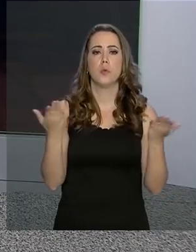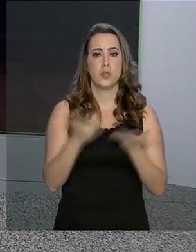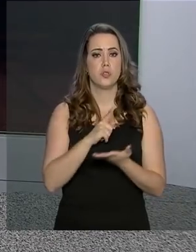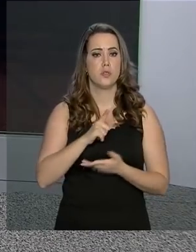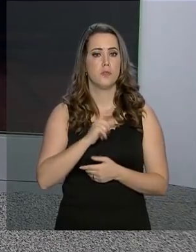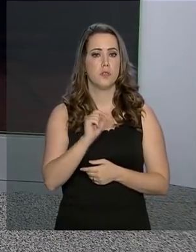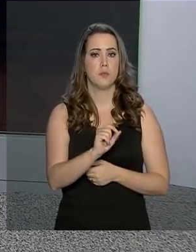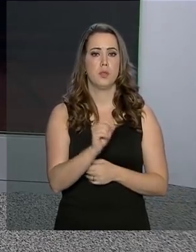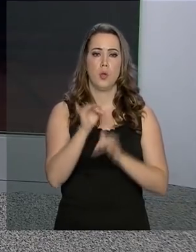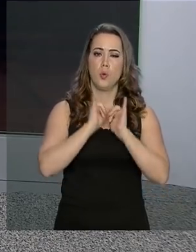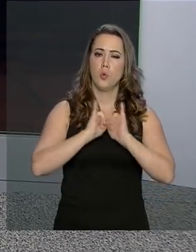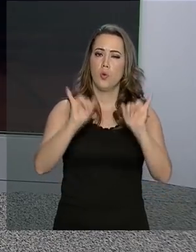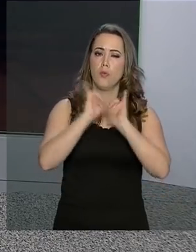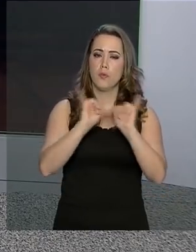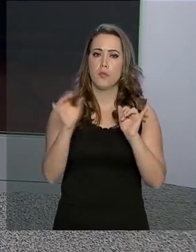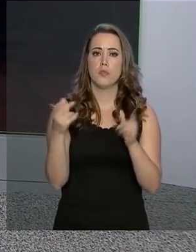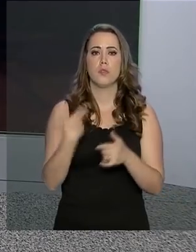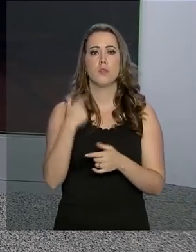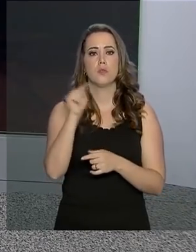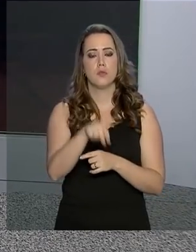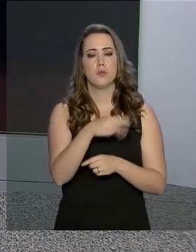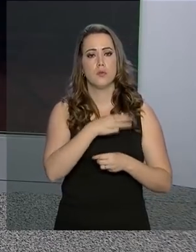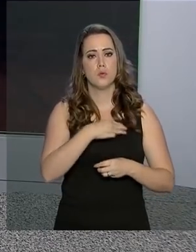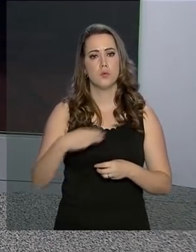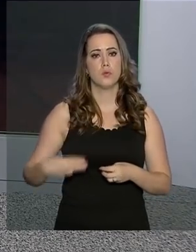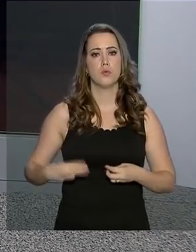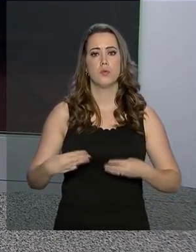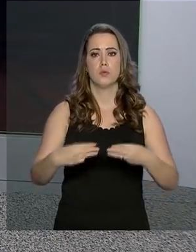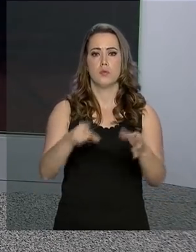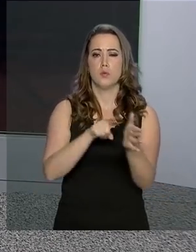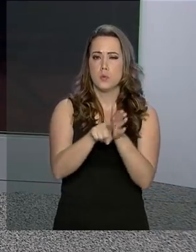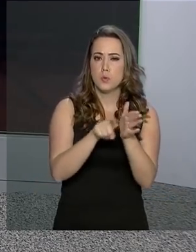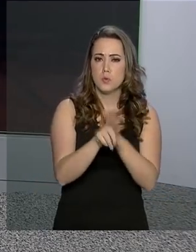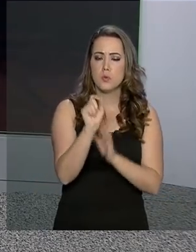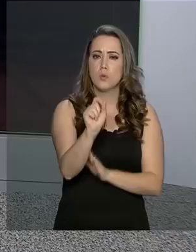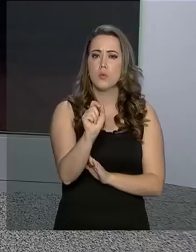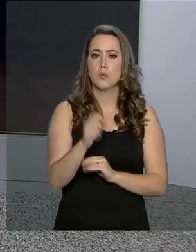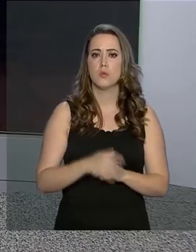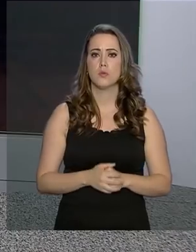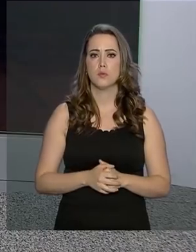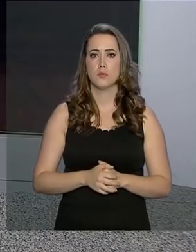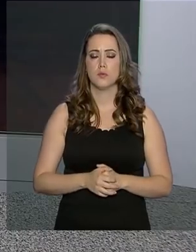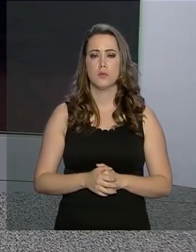teve também um anúncio no Ministério da Educação do início de uma investigação, não é isso?